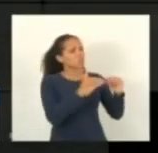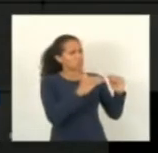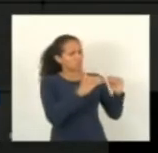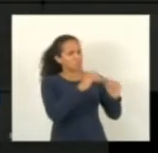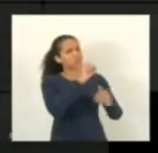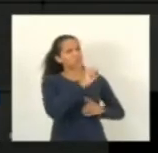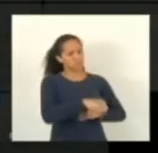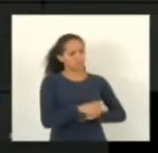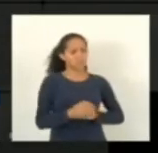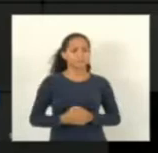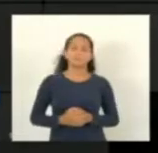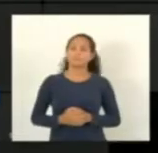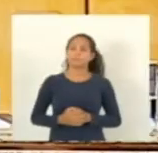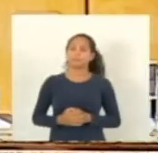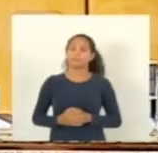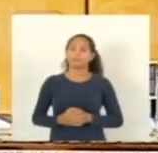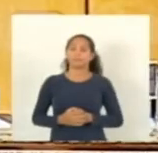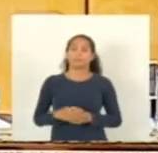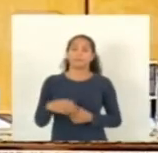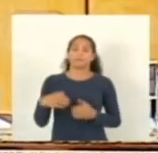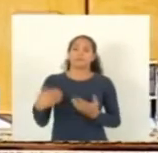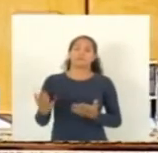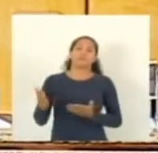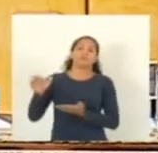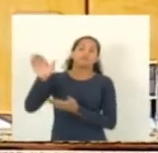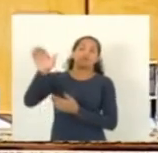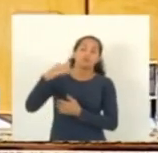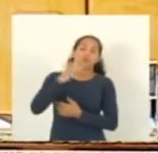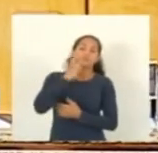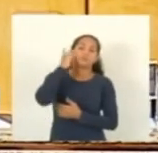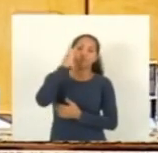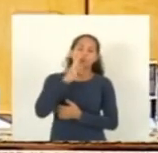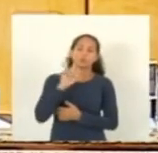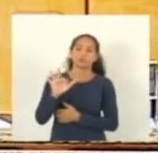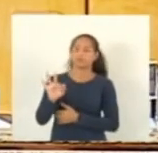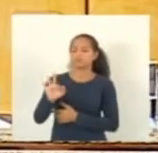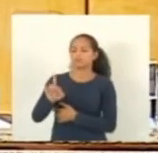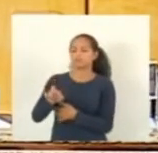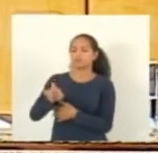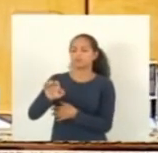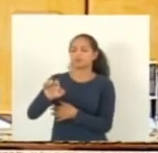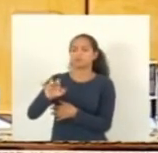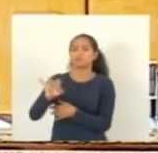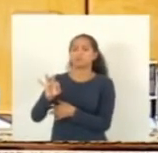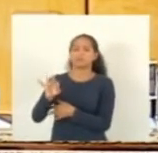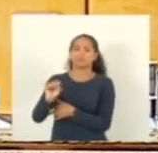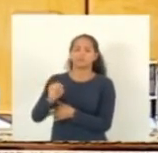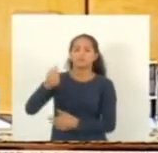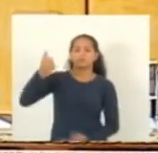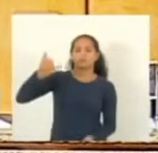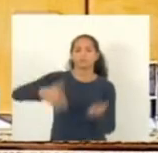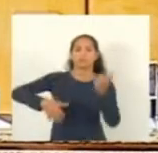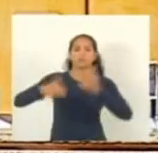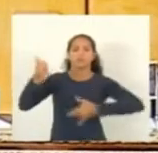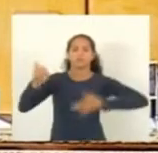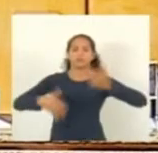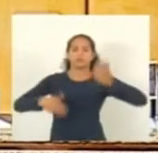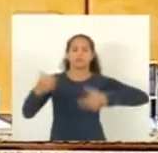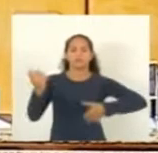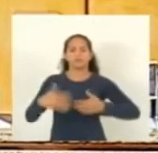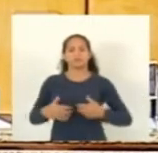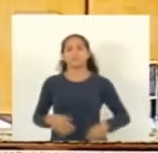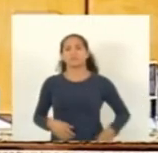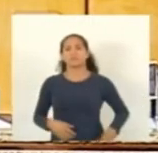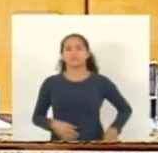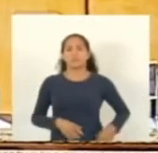concordo plenamente. Então, eu passo à presidência e para o deputado Freitas relatar a matéria nas comissões reunidas, comissão de